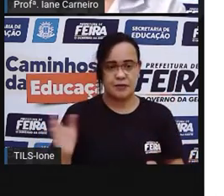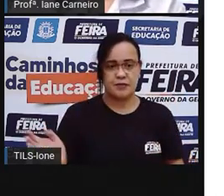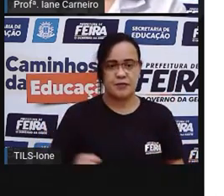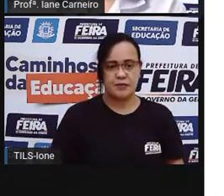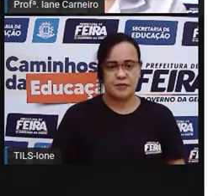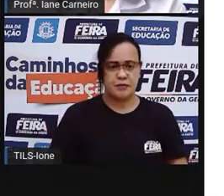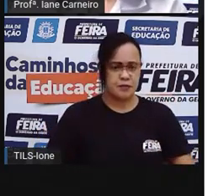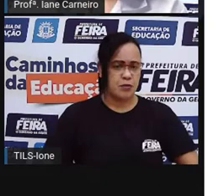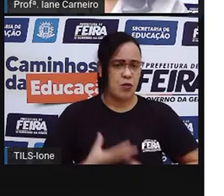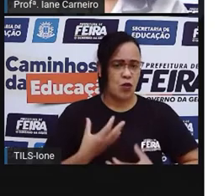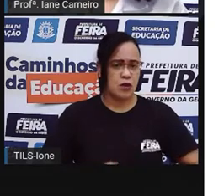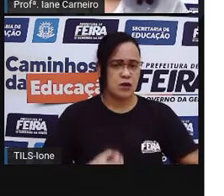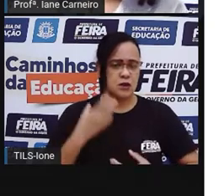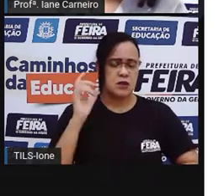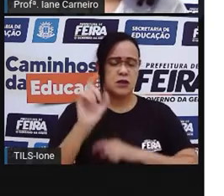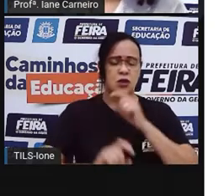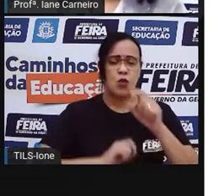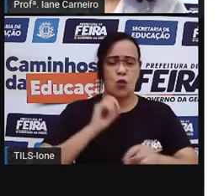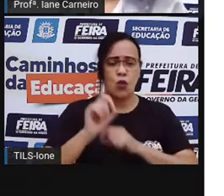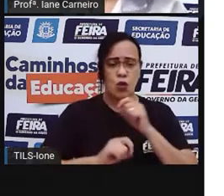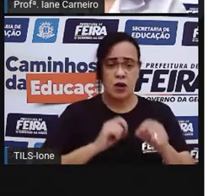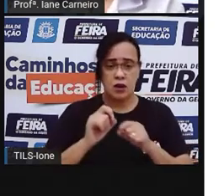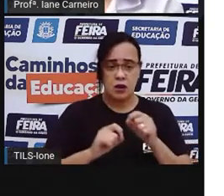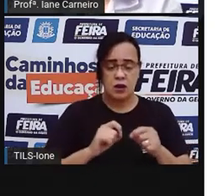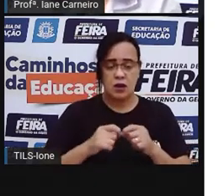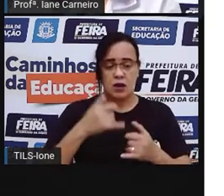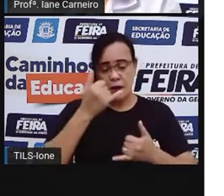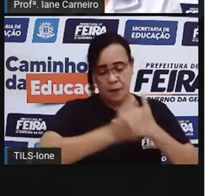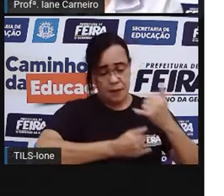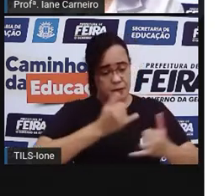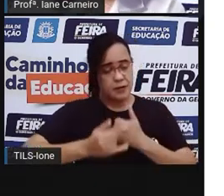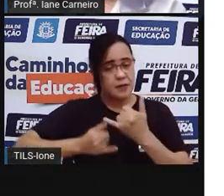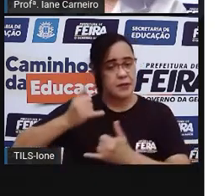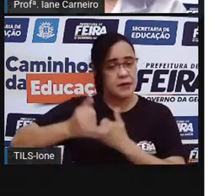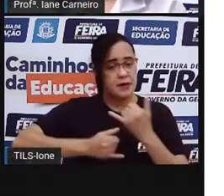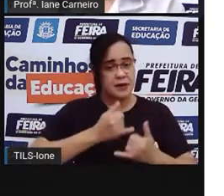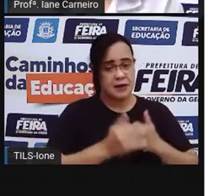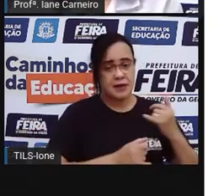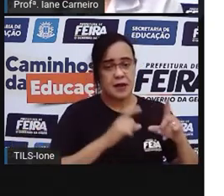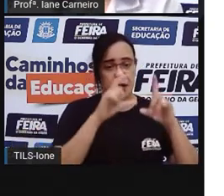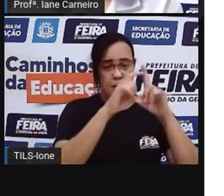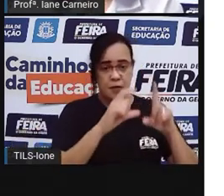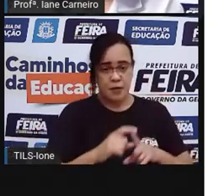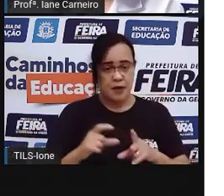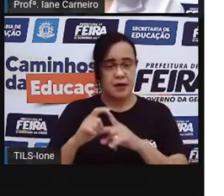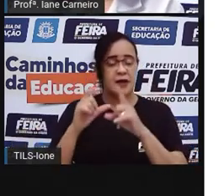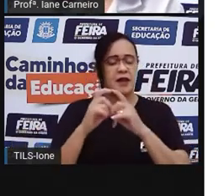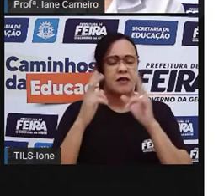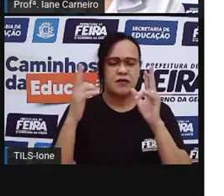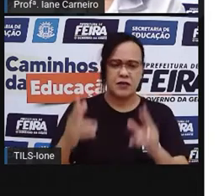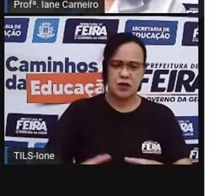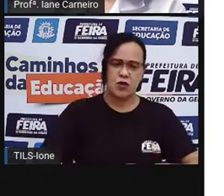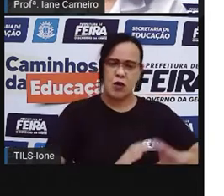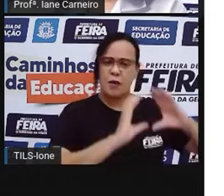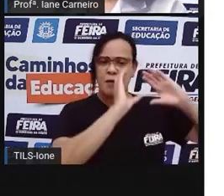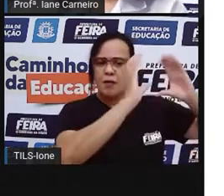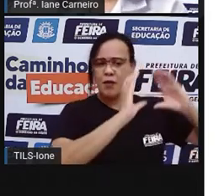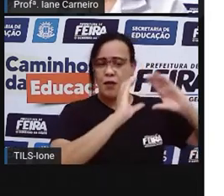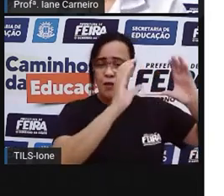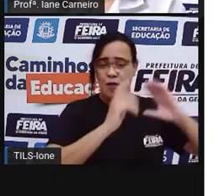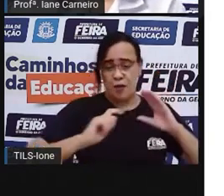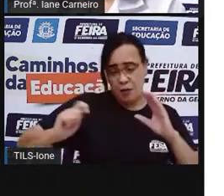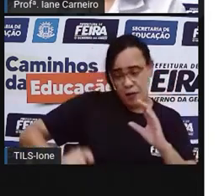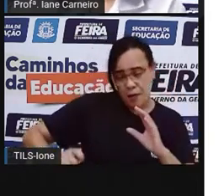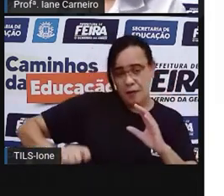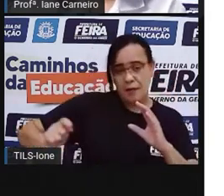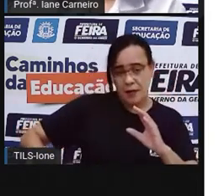Poesia é brincar com palavras. Como se brinca com bola, papagaio e peão? Só que bola,